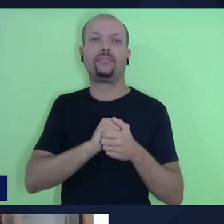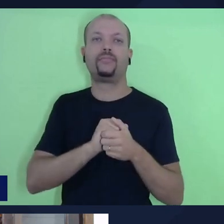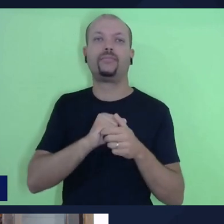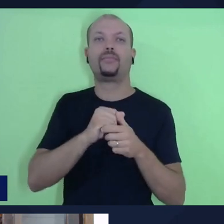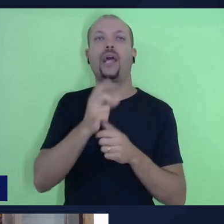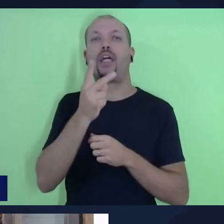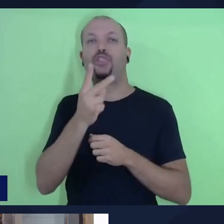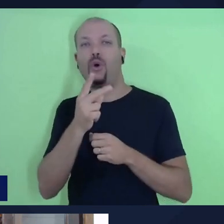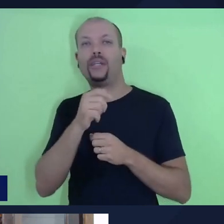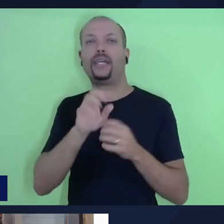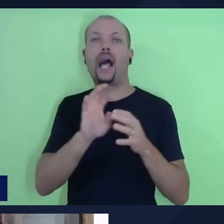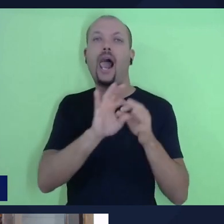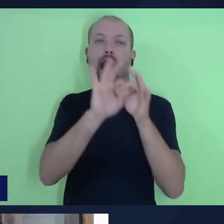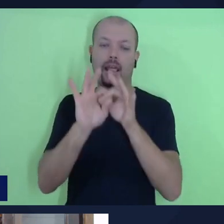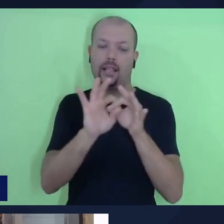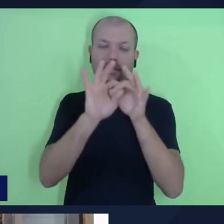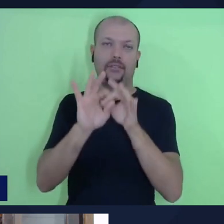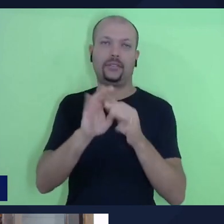alianças, estamos